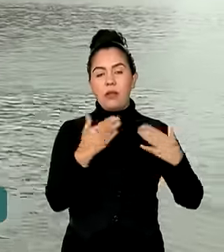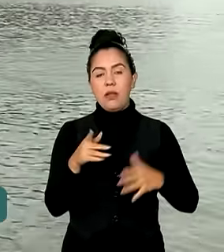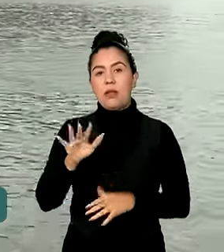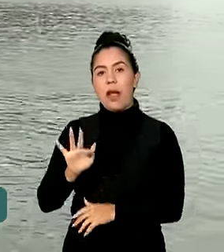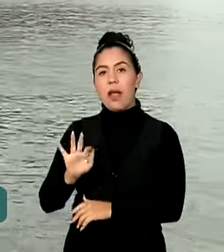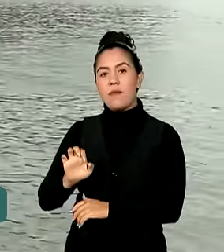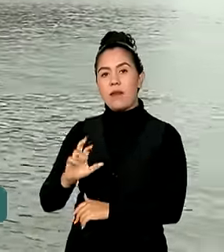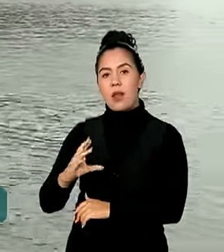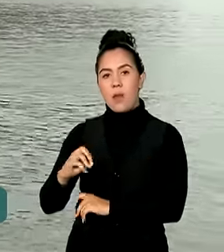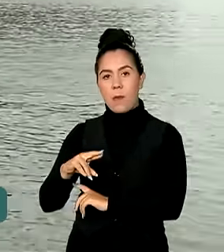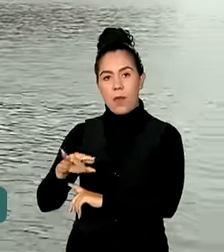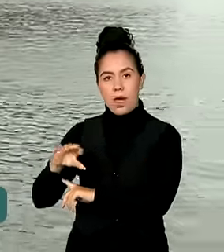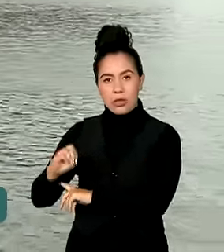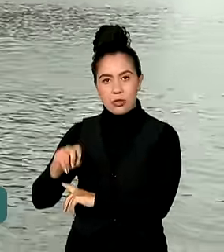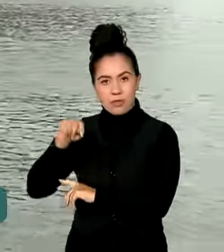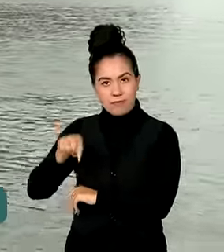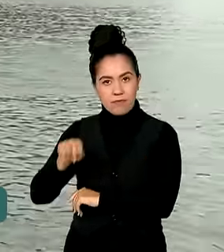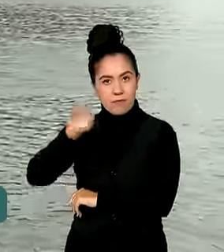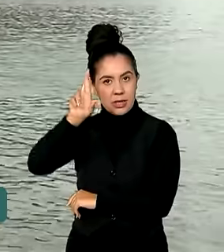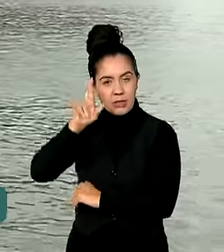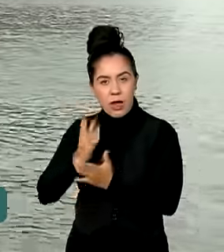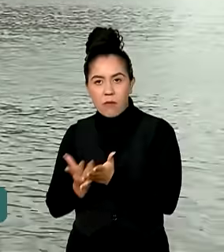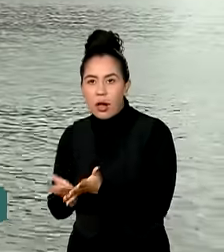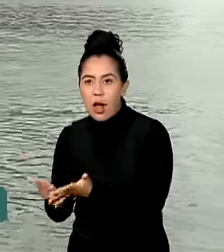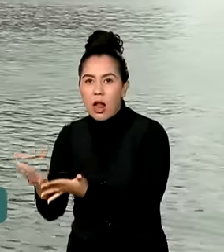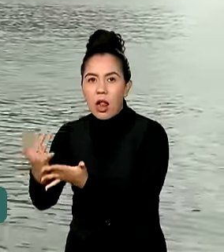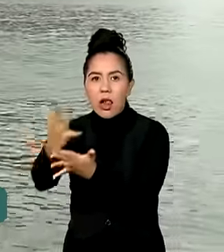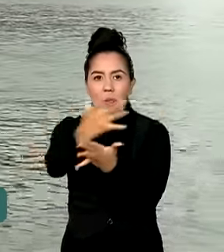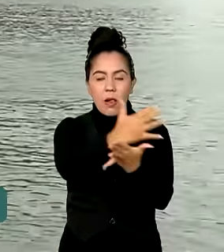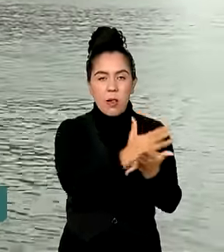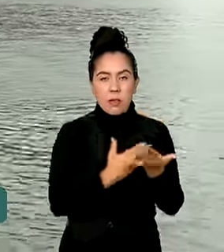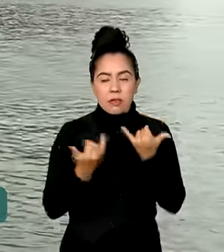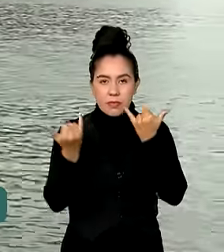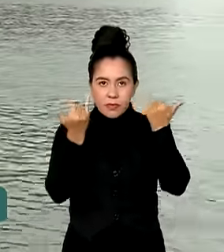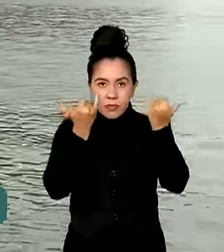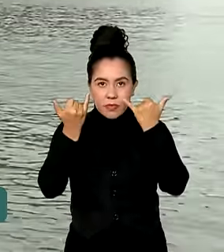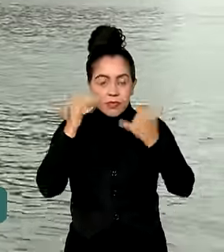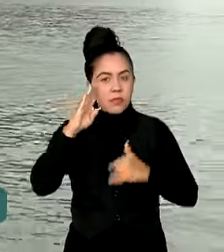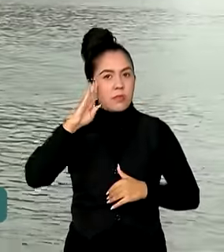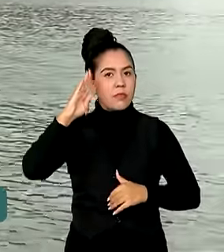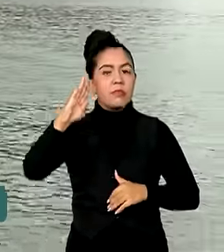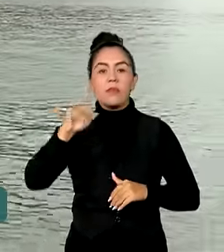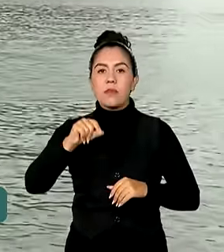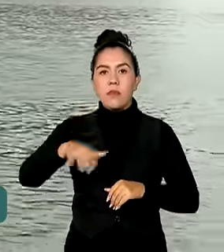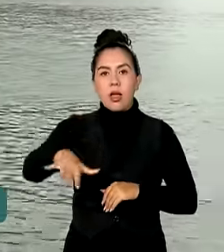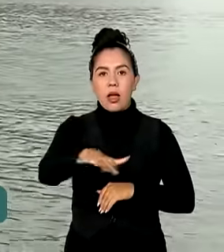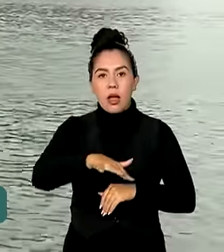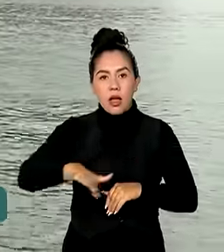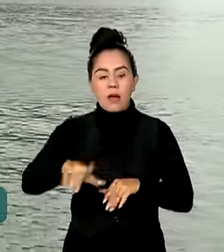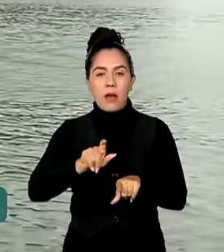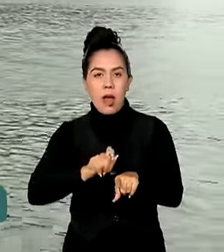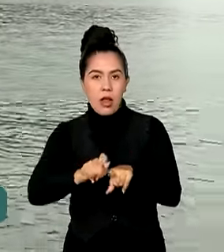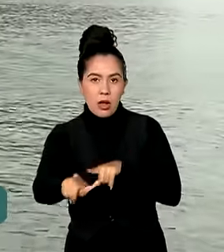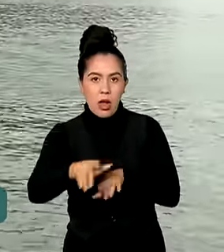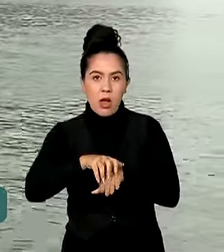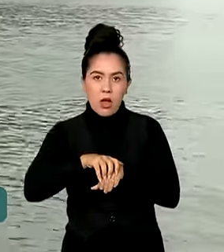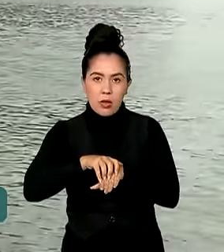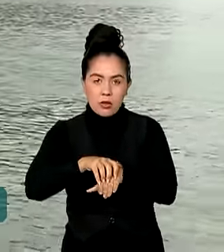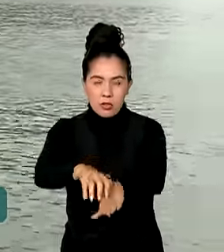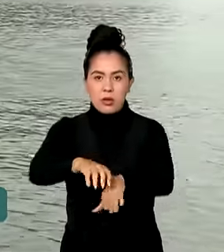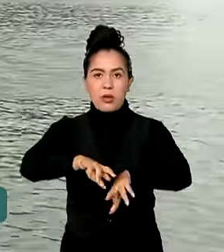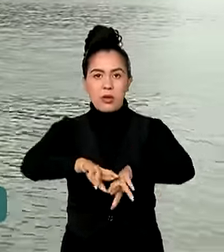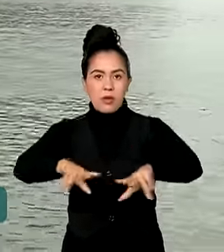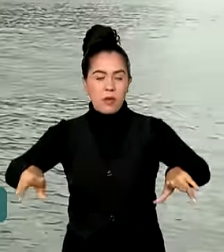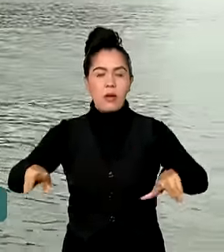fez o levantamento desses dados, a alta foi impulsionada principalmente pela alocação dos meios de transporte para a viagem, que teve